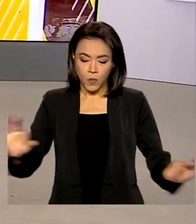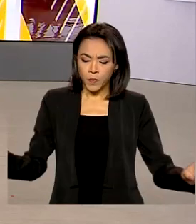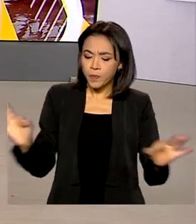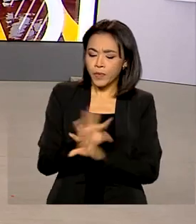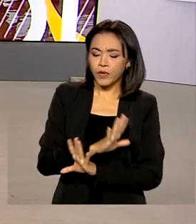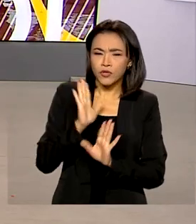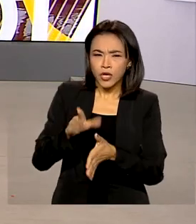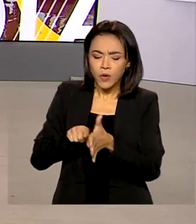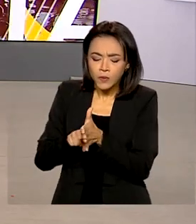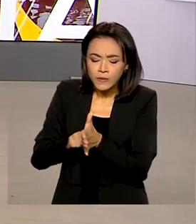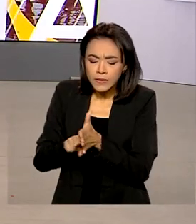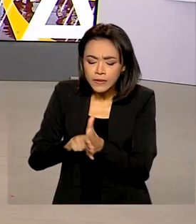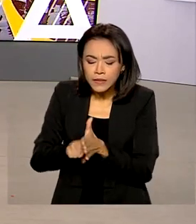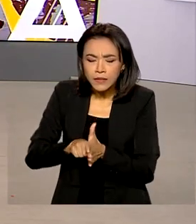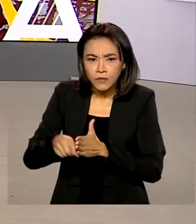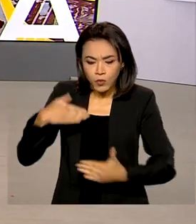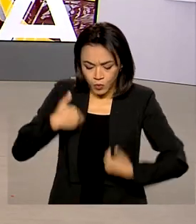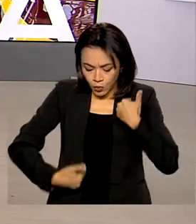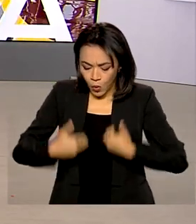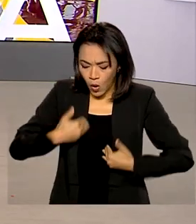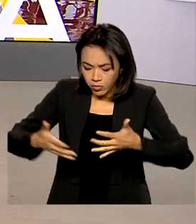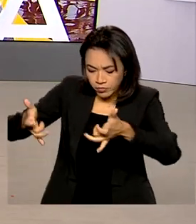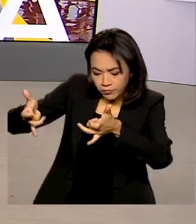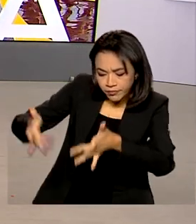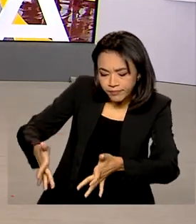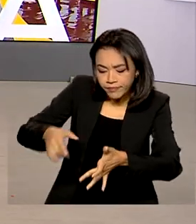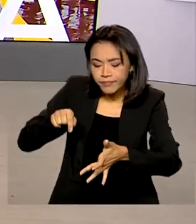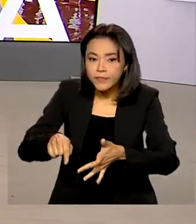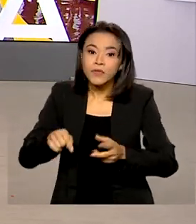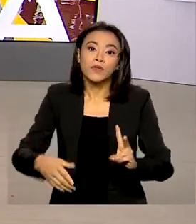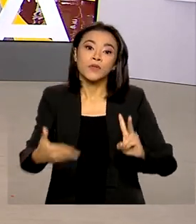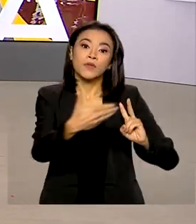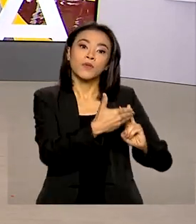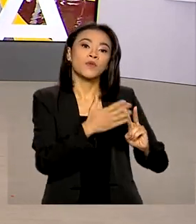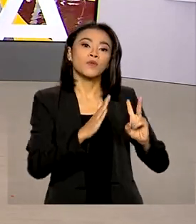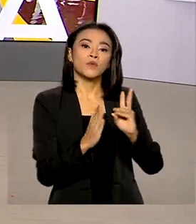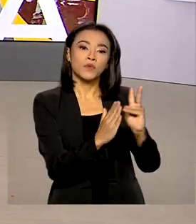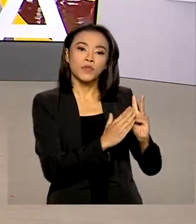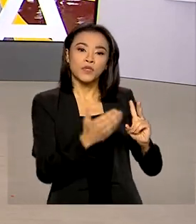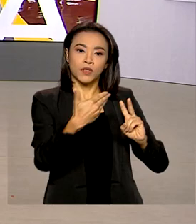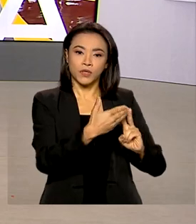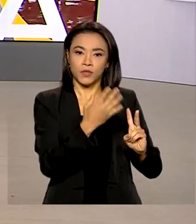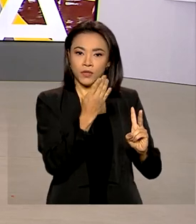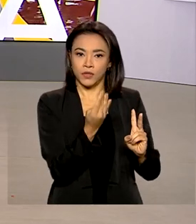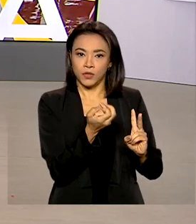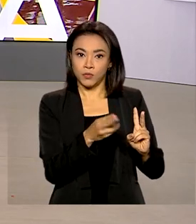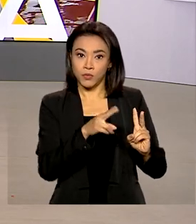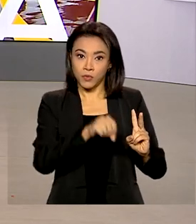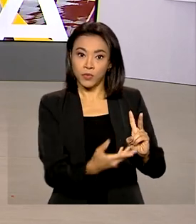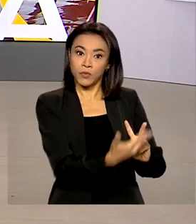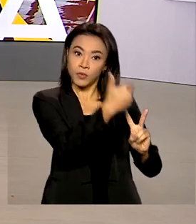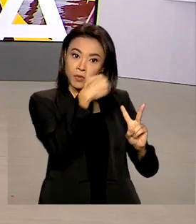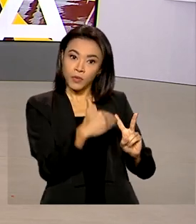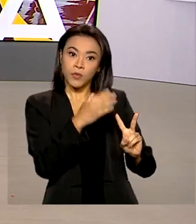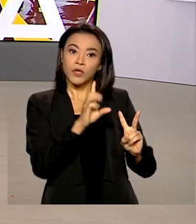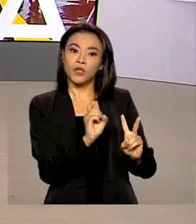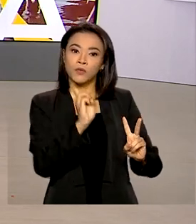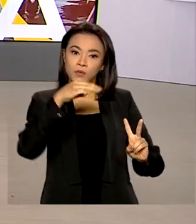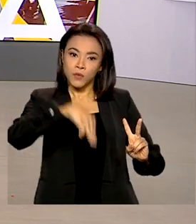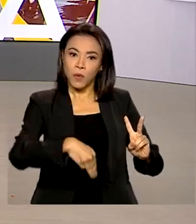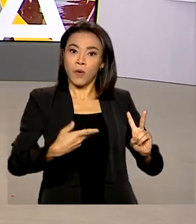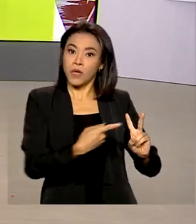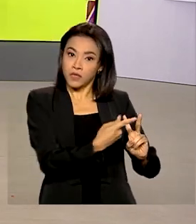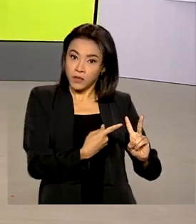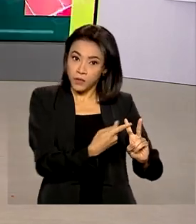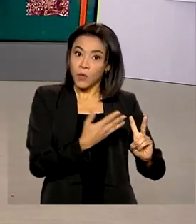exames periciais nos remanescentes humanos do indigenista Bruno Pereira e do jornalista britânico Dom Philips. Os corpos vão ser